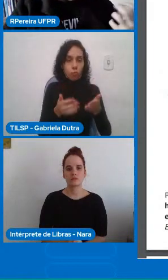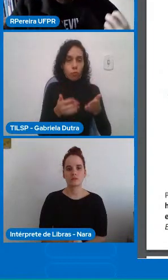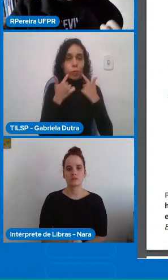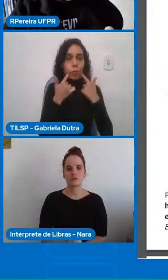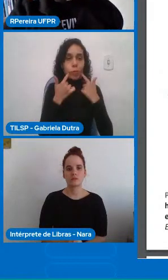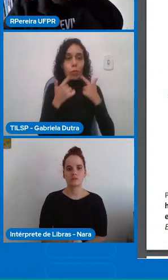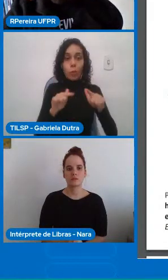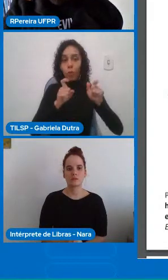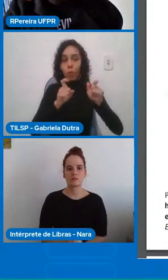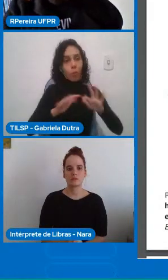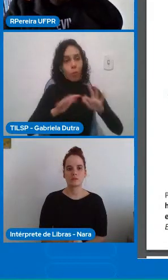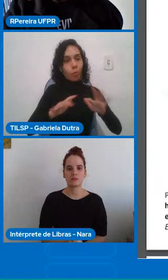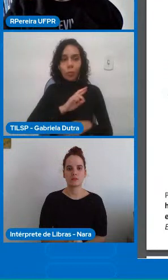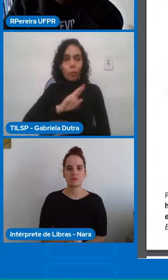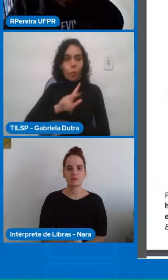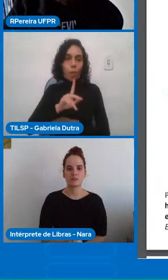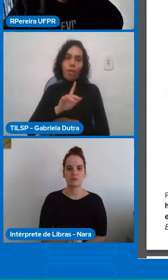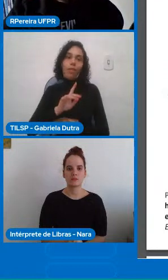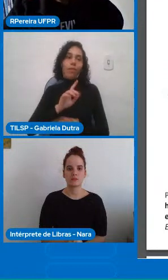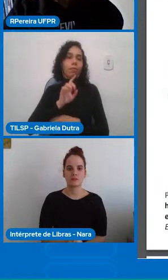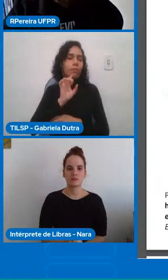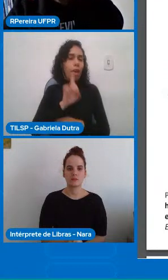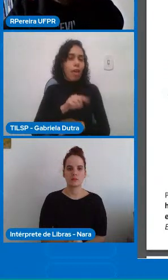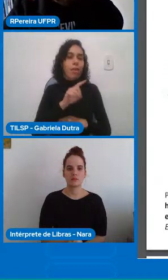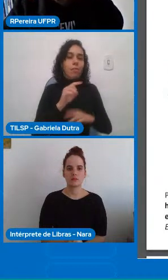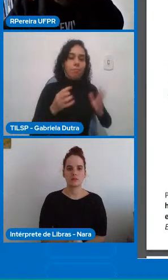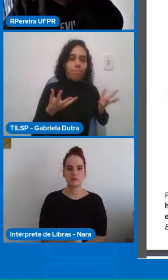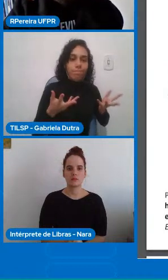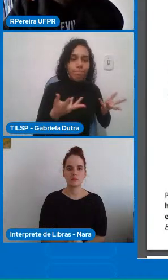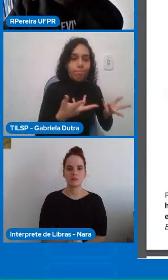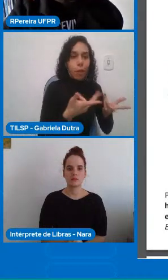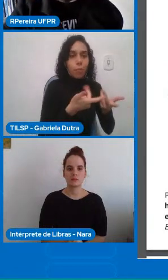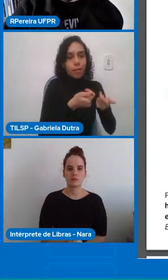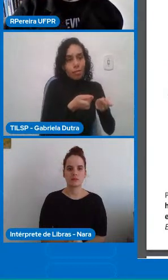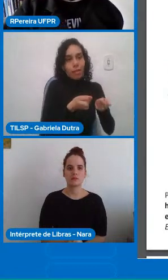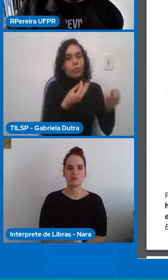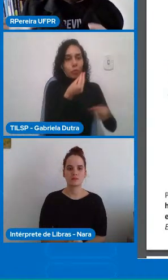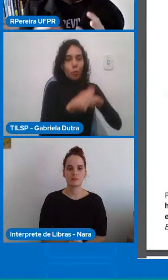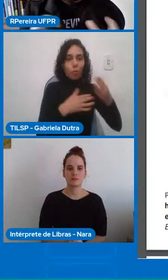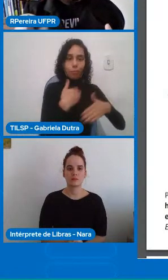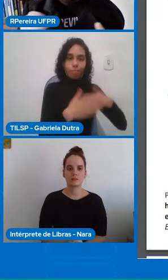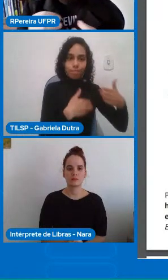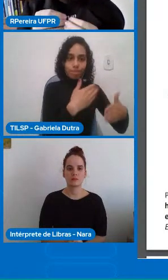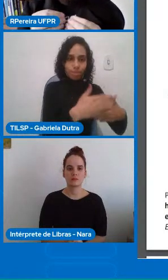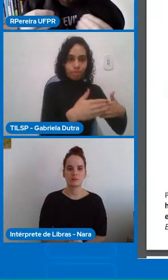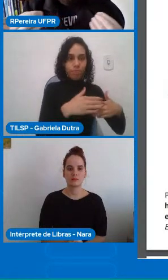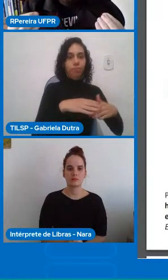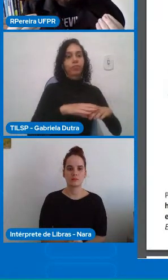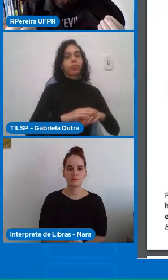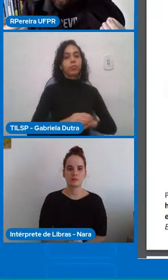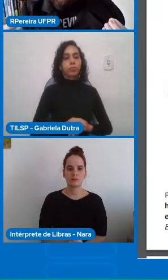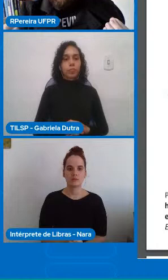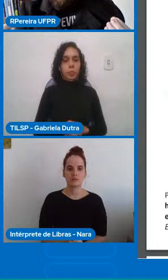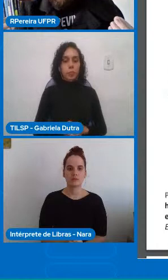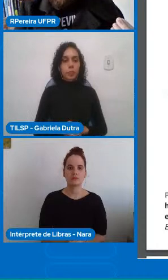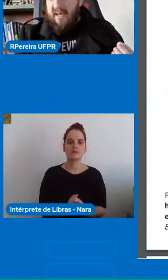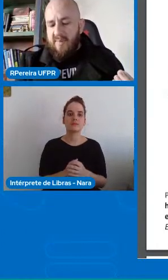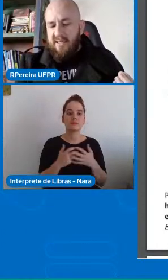e no eixo três que nós chamamos de pensamento sistêmico e socialmente consciente nós